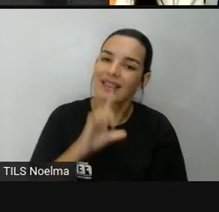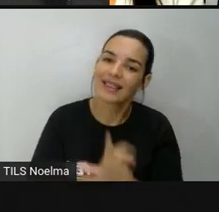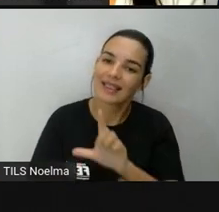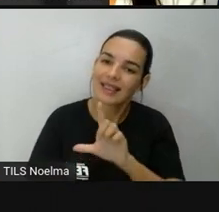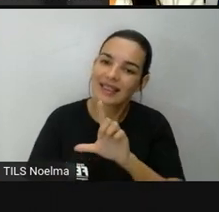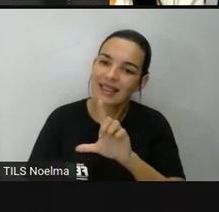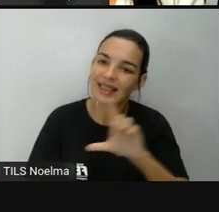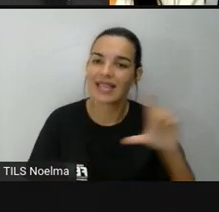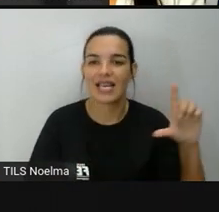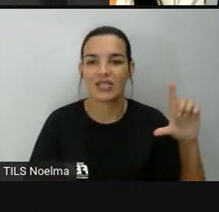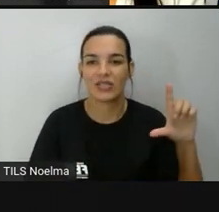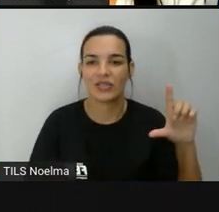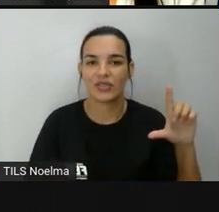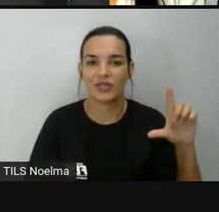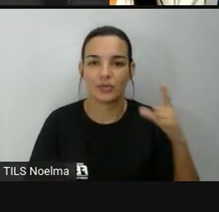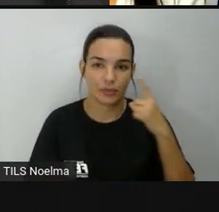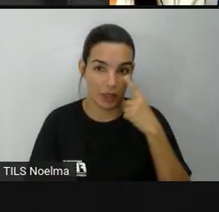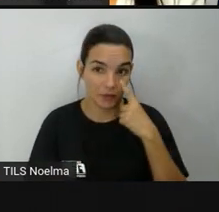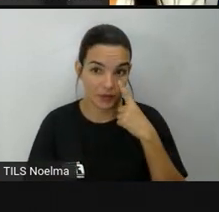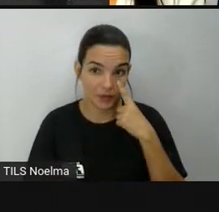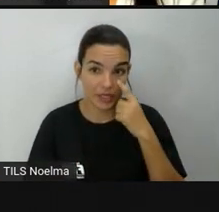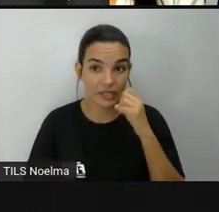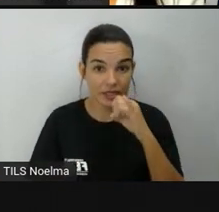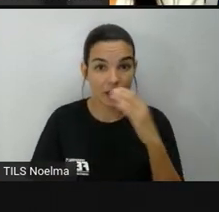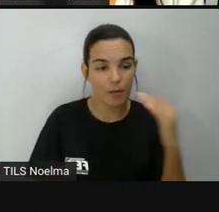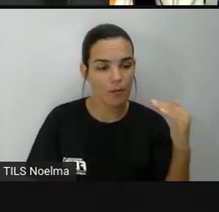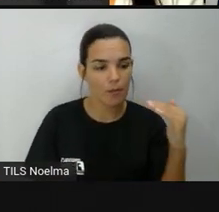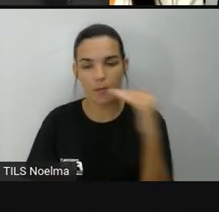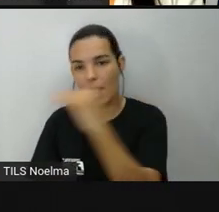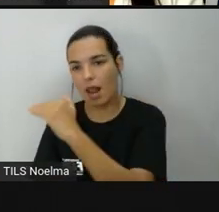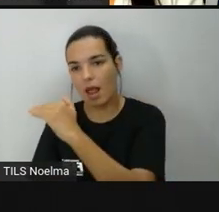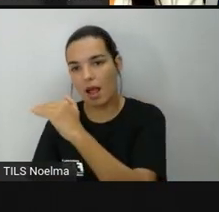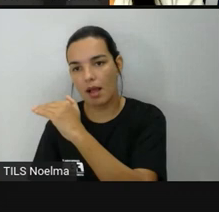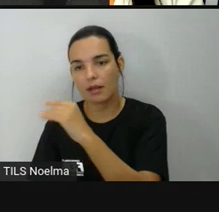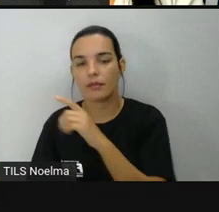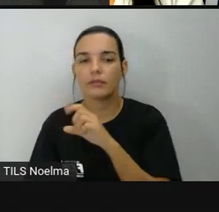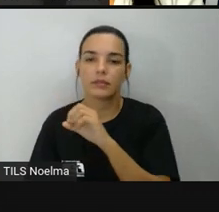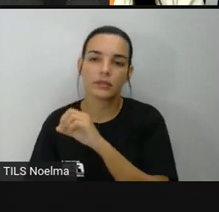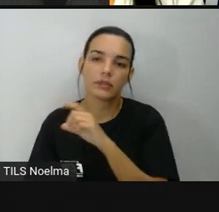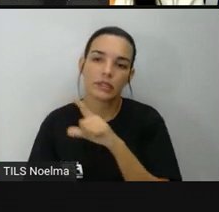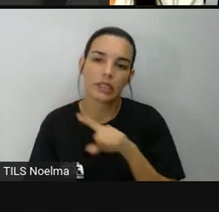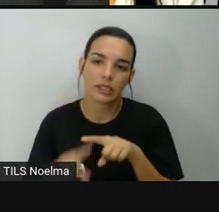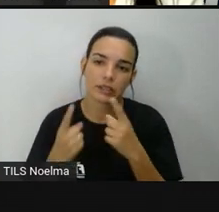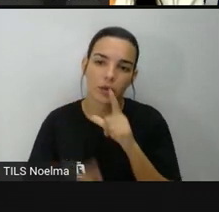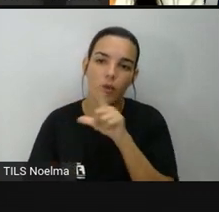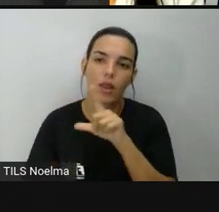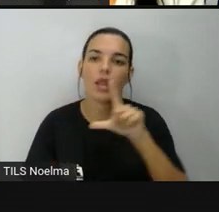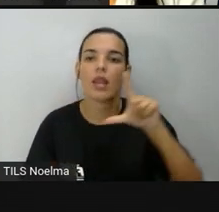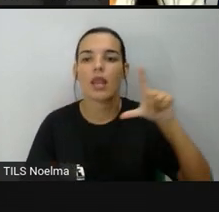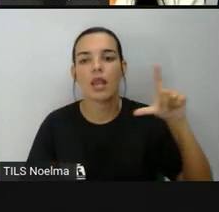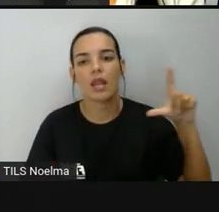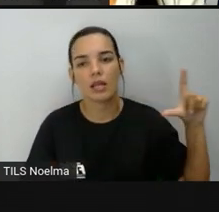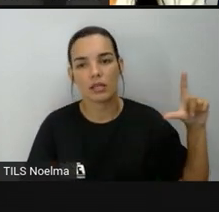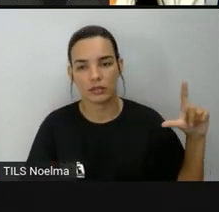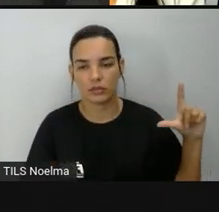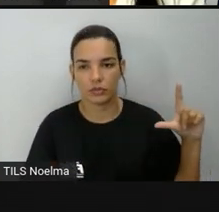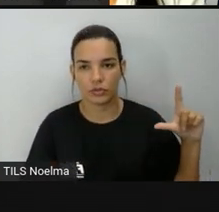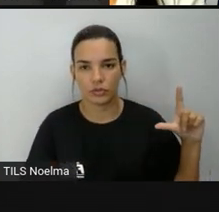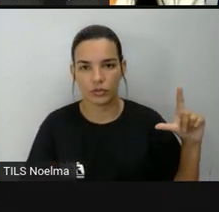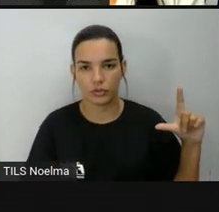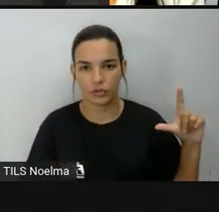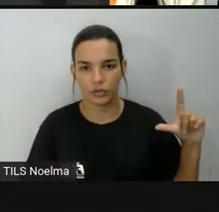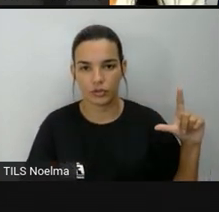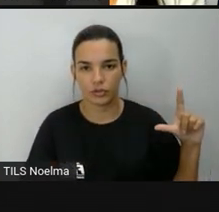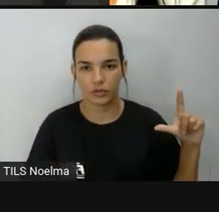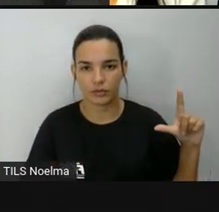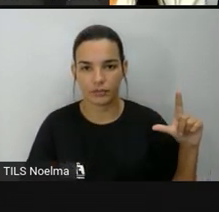sentido contrário aonde o sol está se pondo, né? Porque o sol nasce a leste e se põe a oeste. Então, nós temos